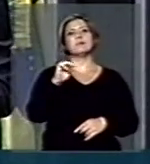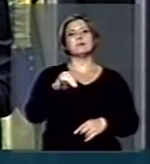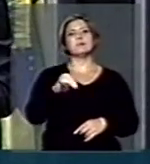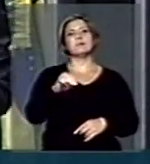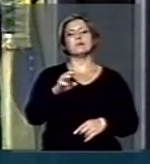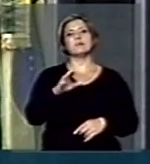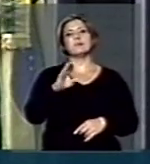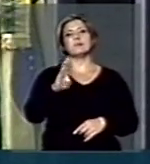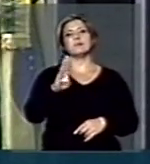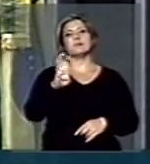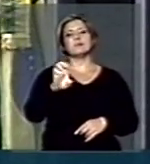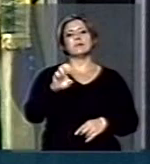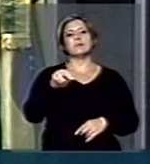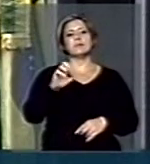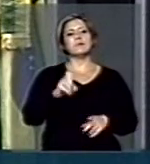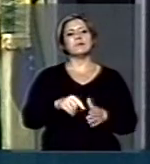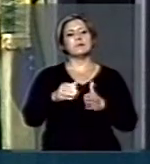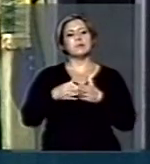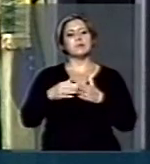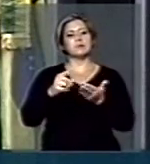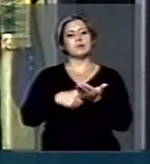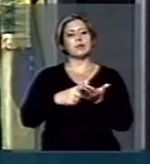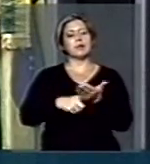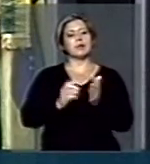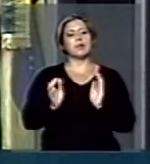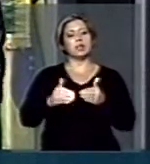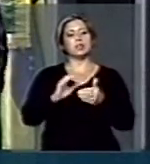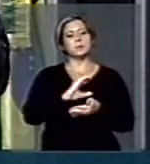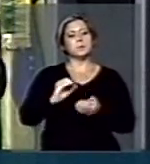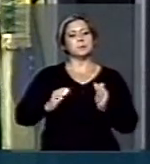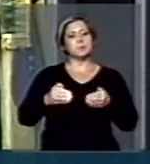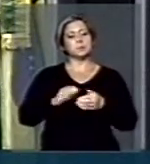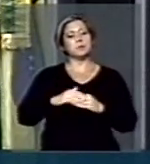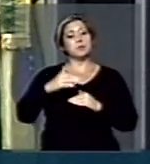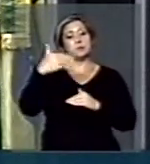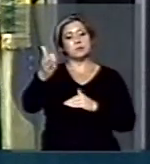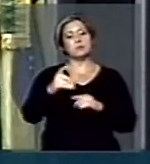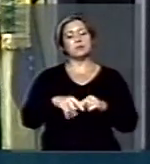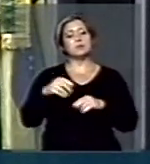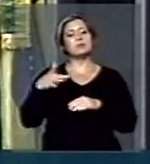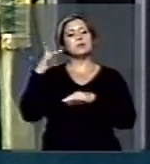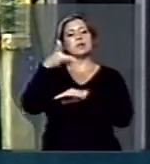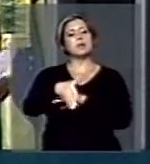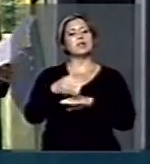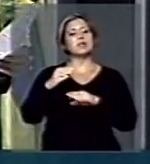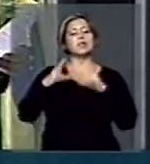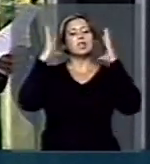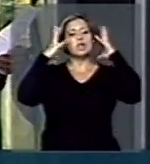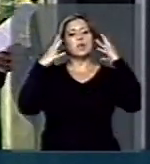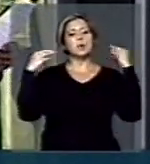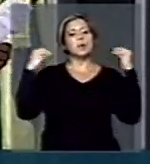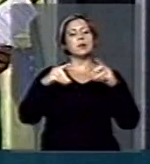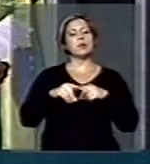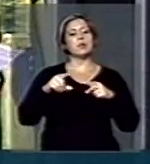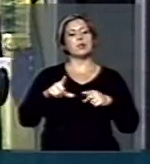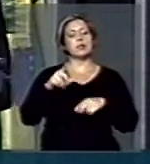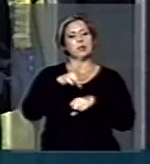assinamos um requerimento para uma comissão externa, para que a gente possa ir à Holanda pedir